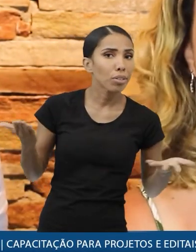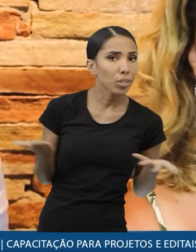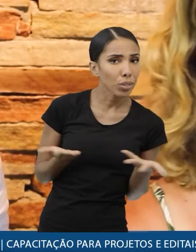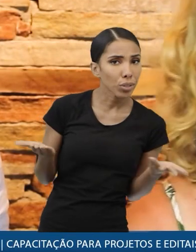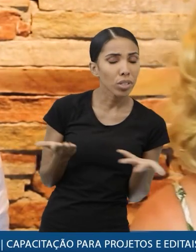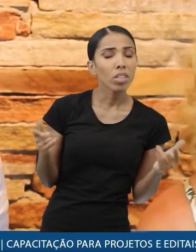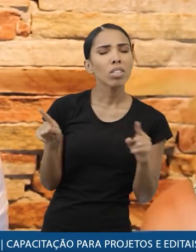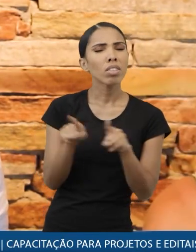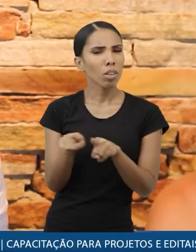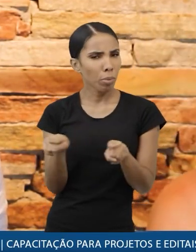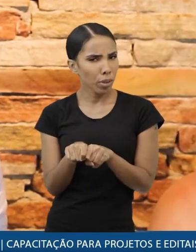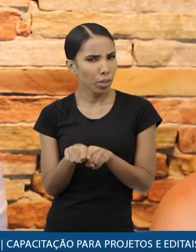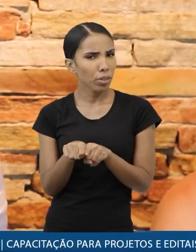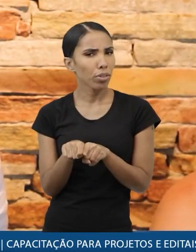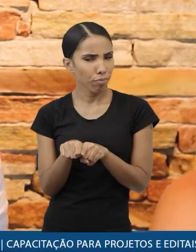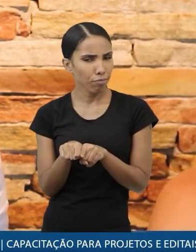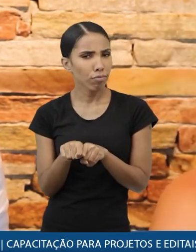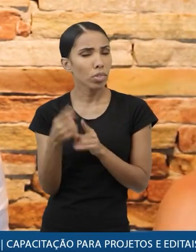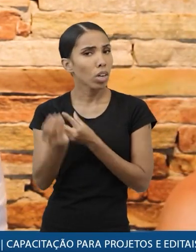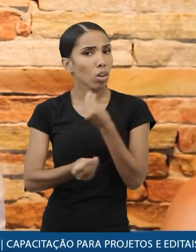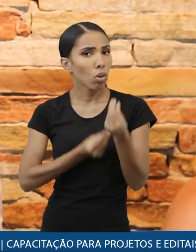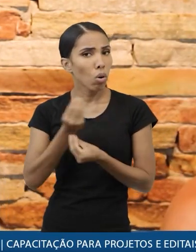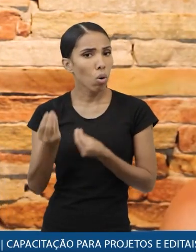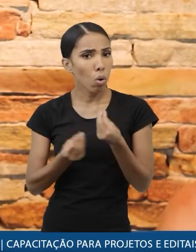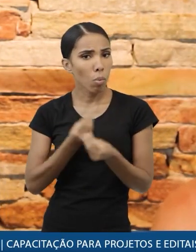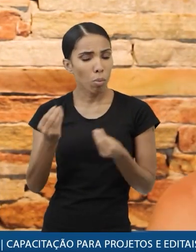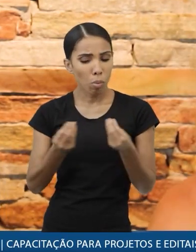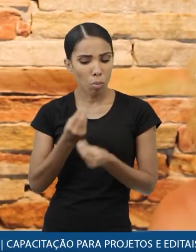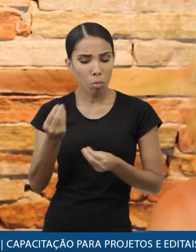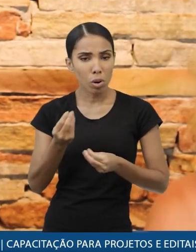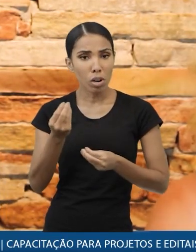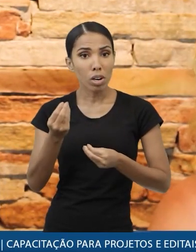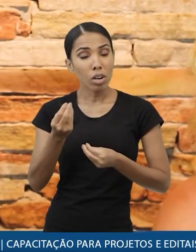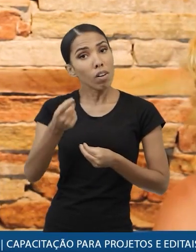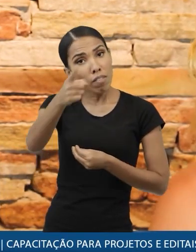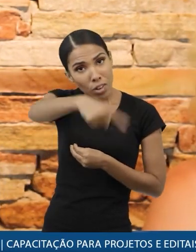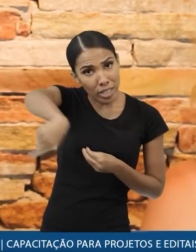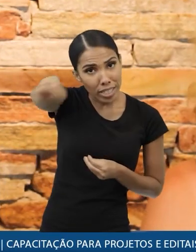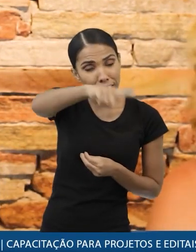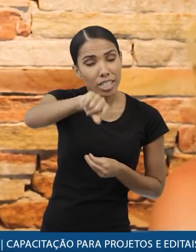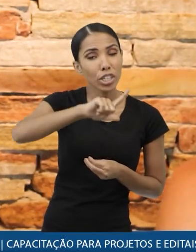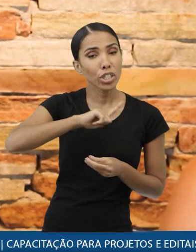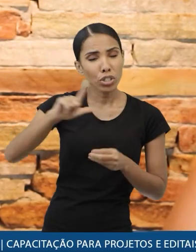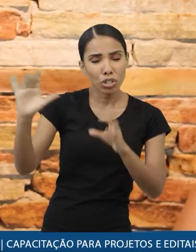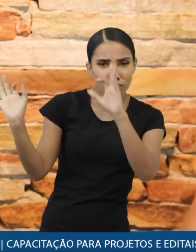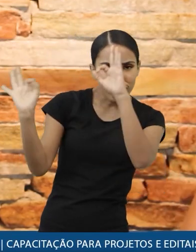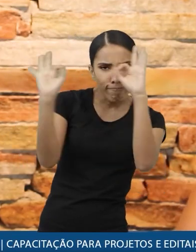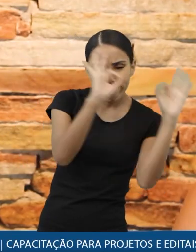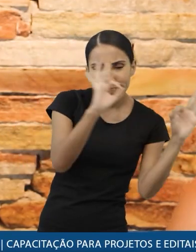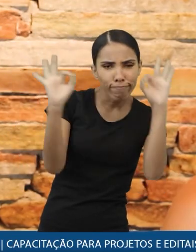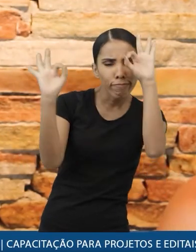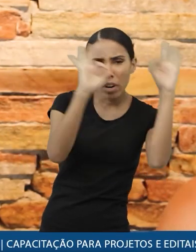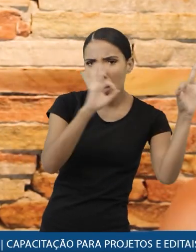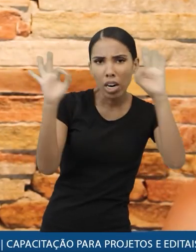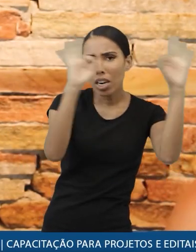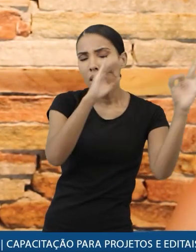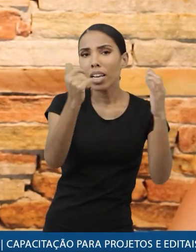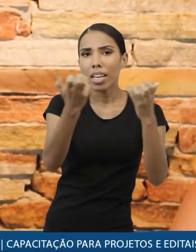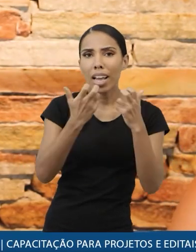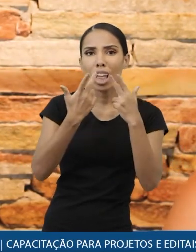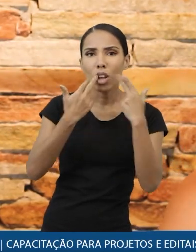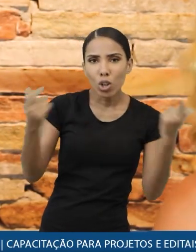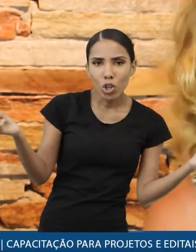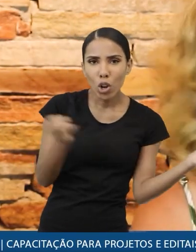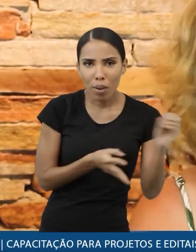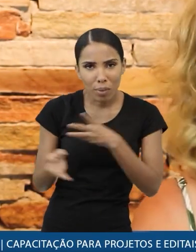e também servindo como uma contrapartida para vocês que nos acompanham e estão sempre querendo mais